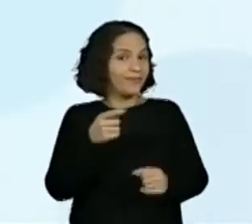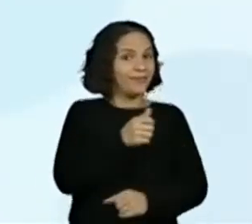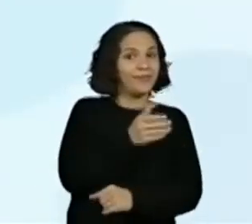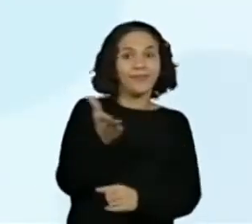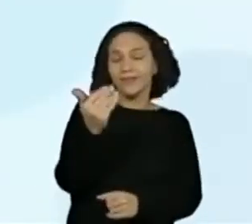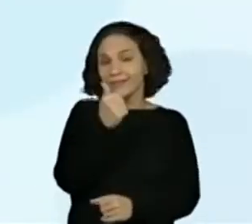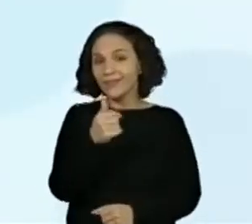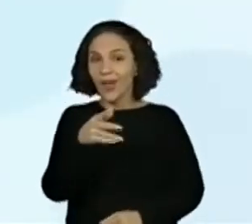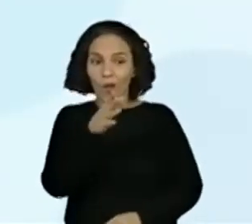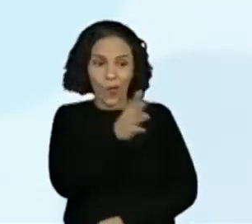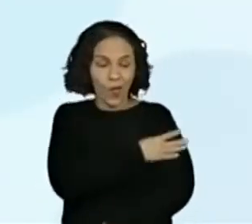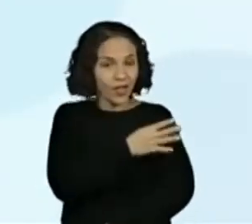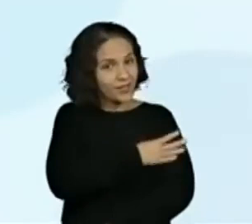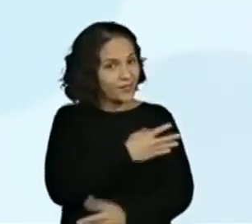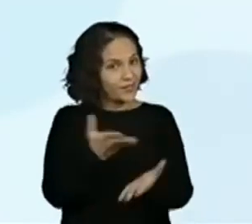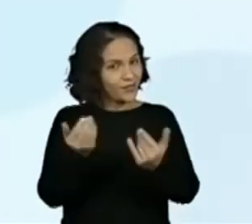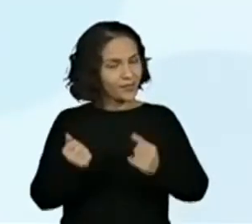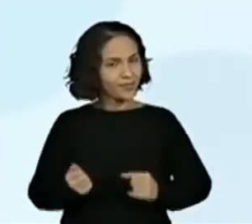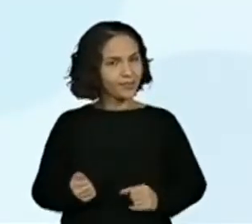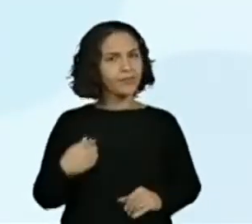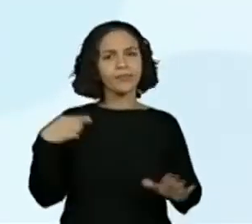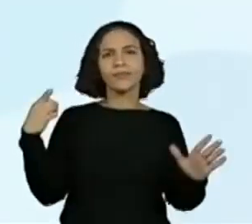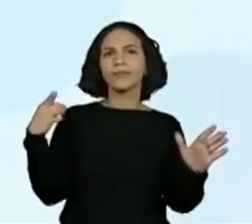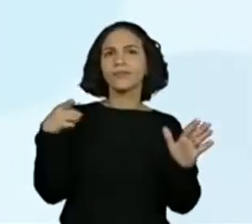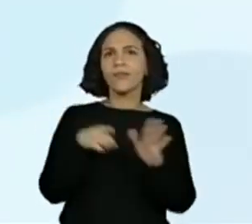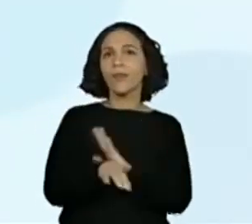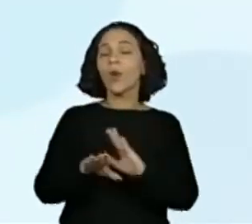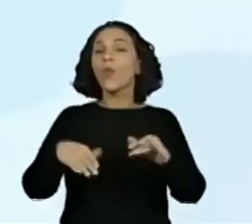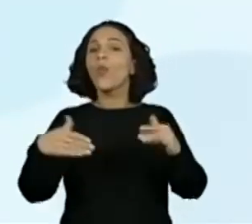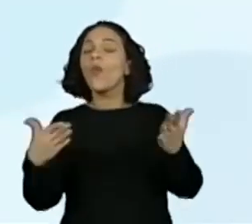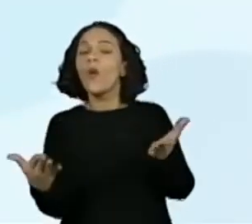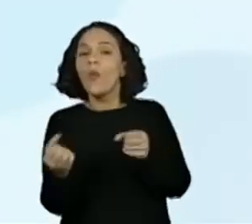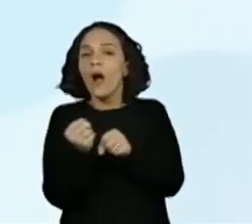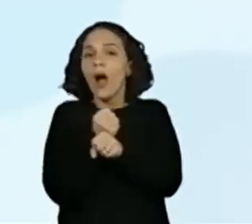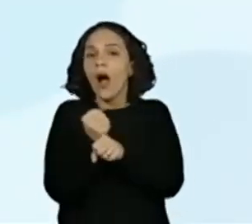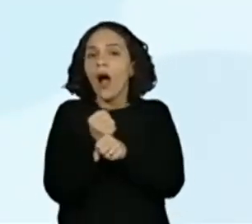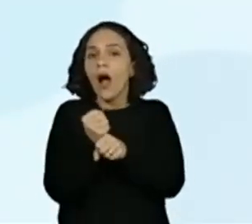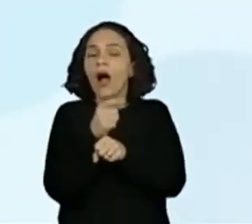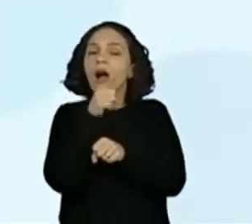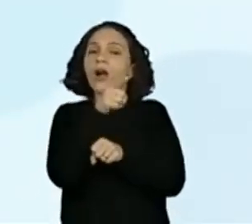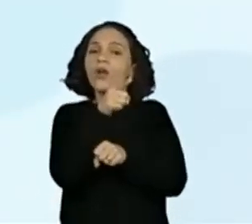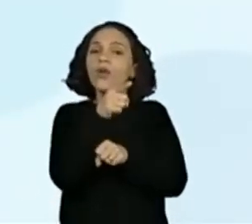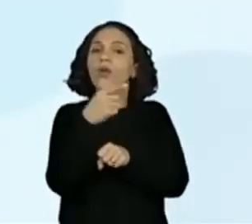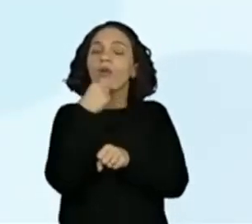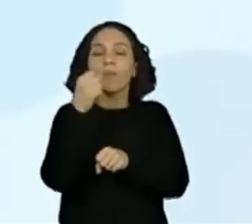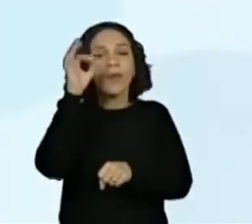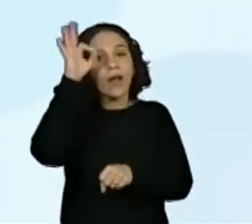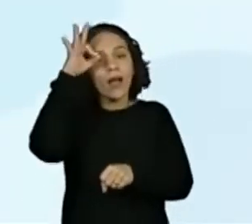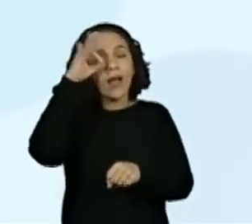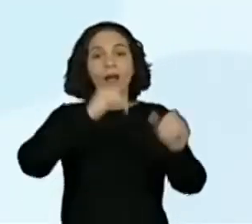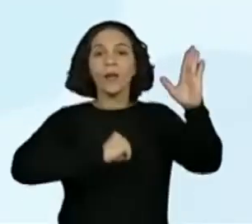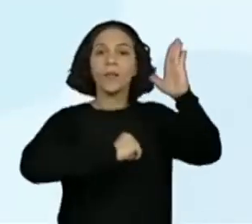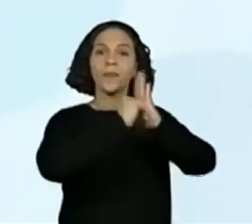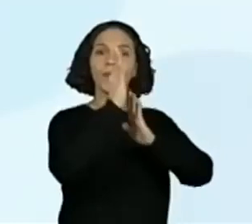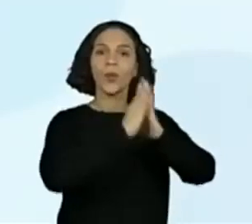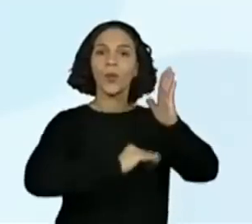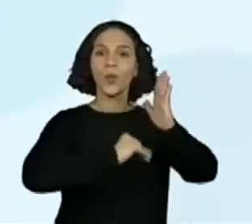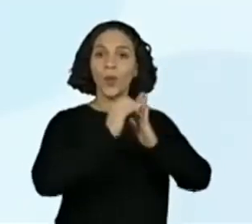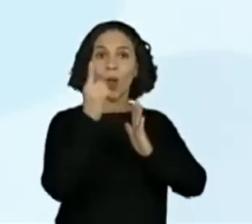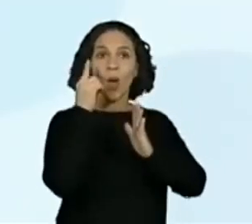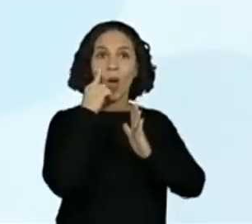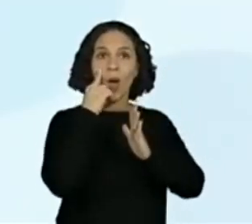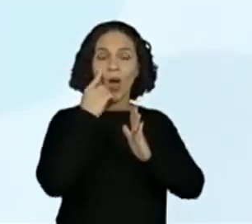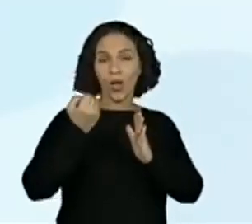Vem comigo, hein? Em que ano Portinari pintou este quadro? Escreva este ano